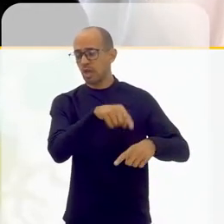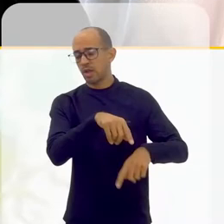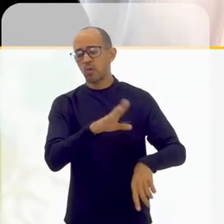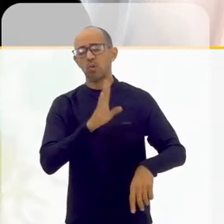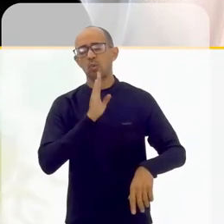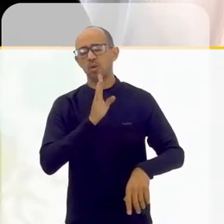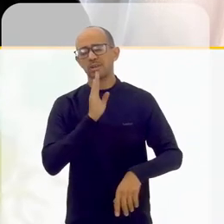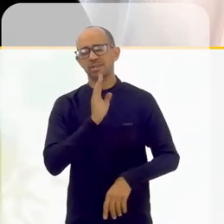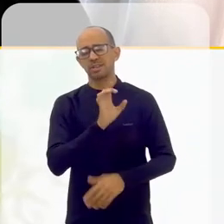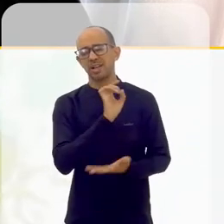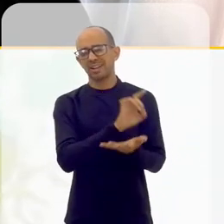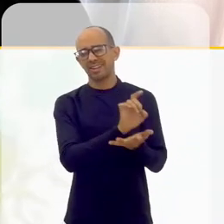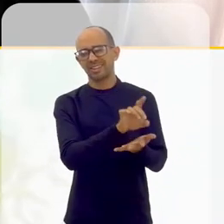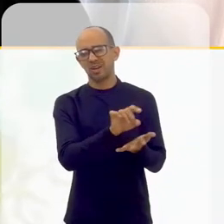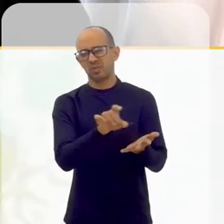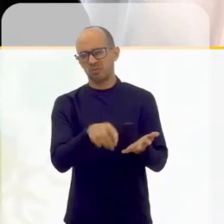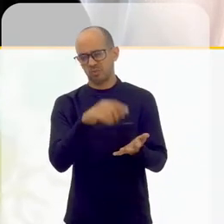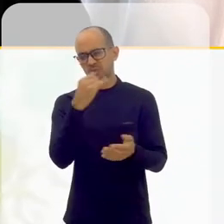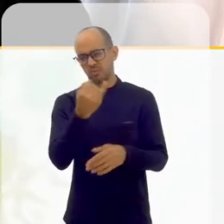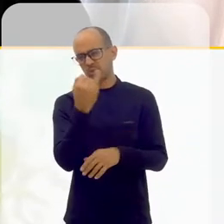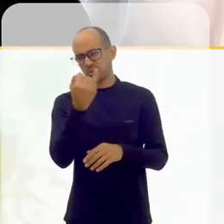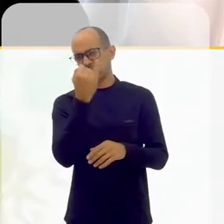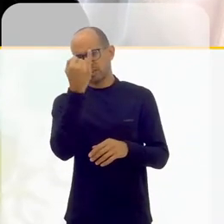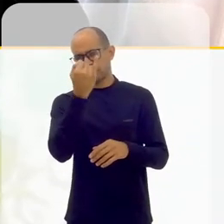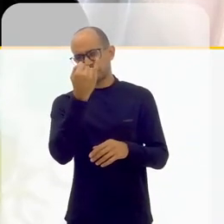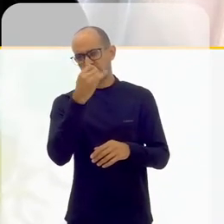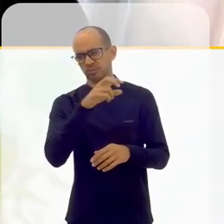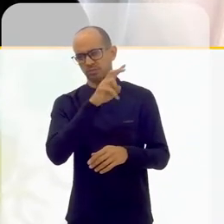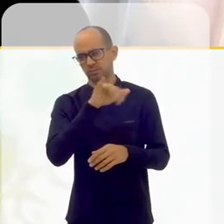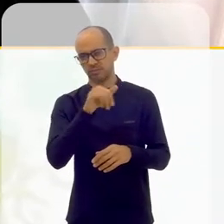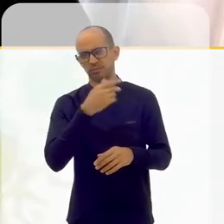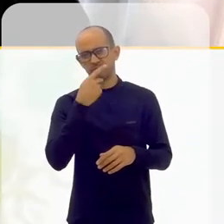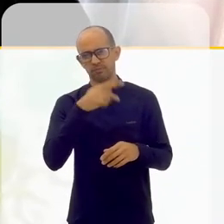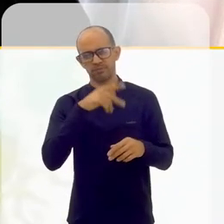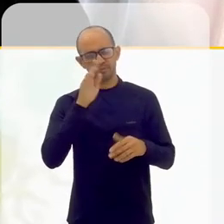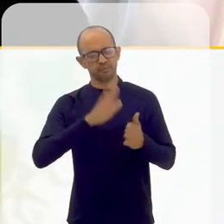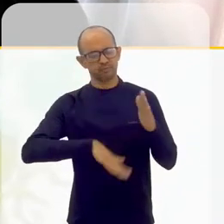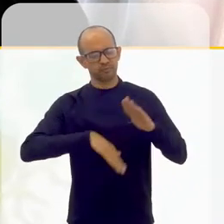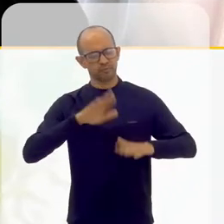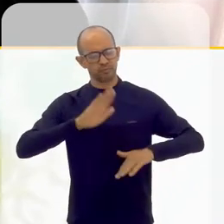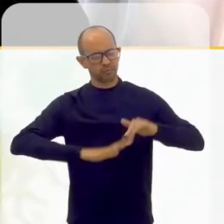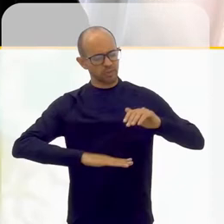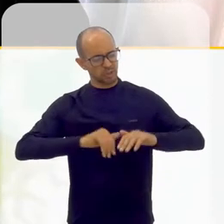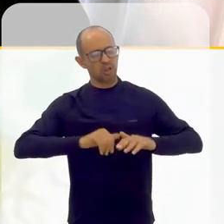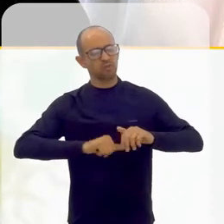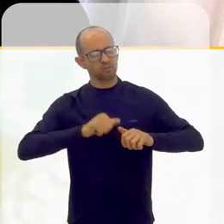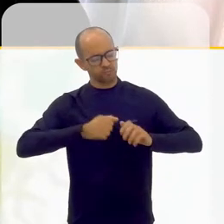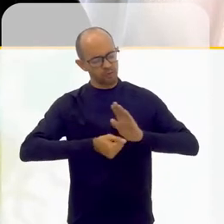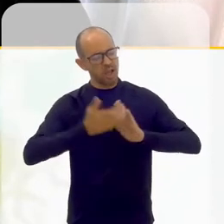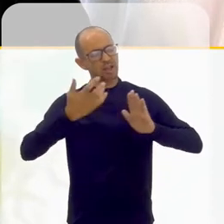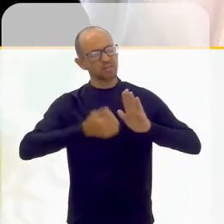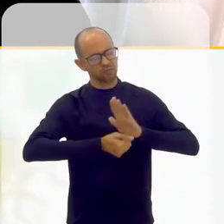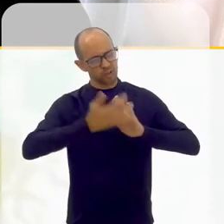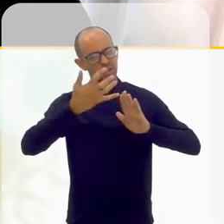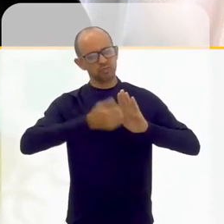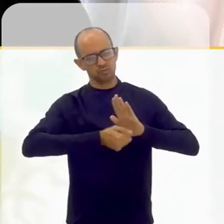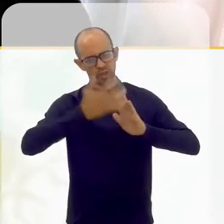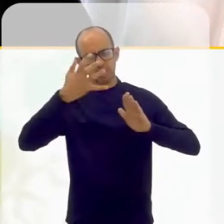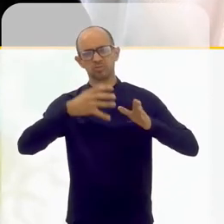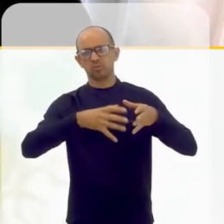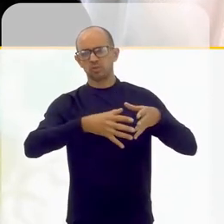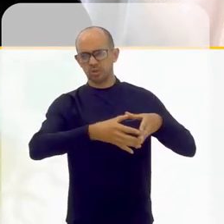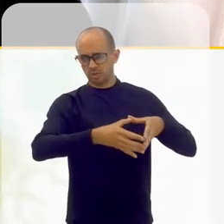conhecer os alunos individualmente é muito importante. Claro que você vai falar muitas vezes e muitas vezes no coletivo,